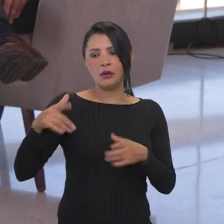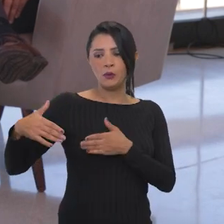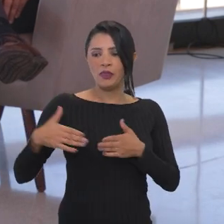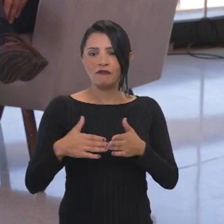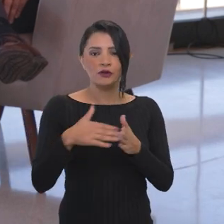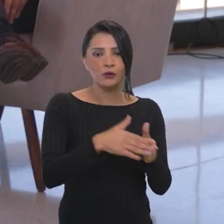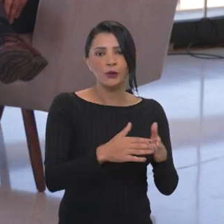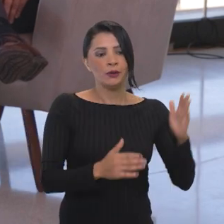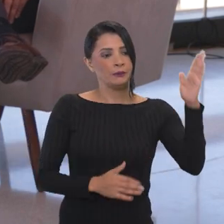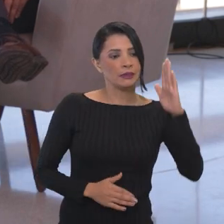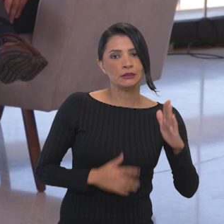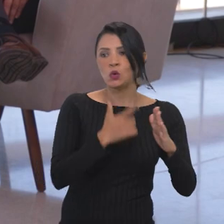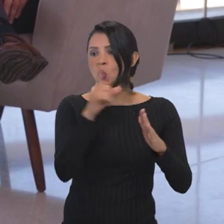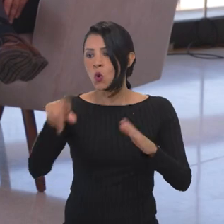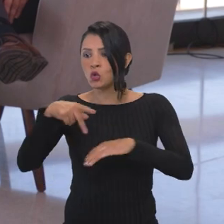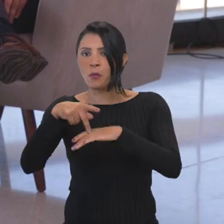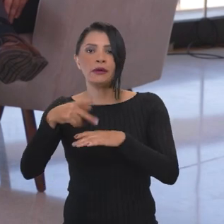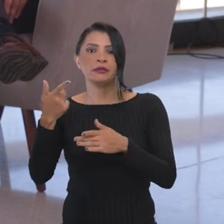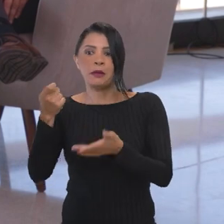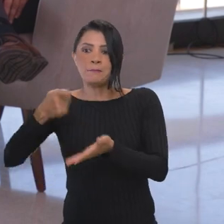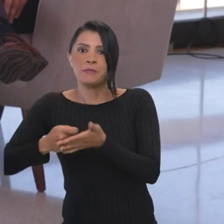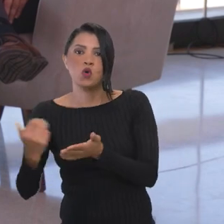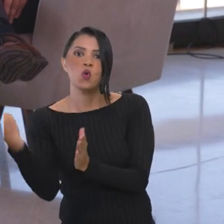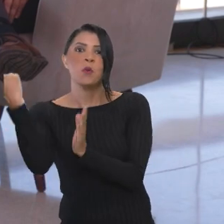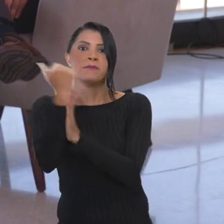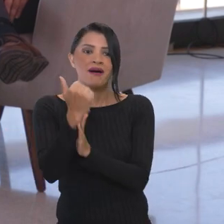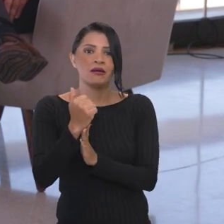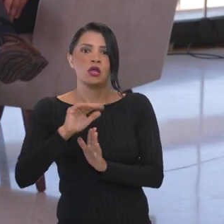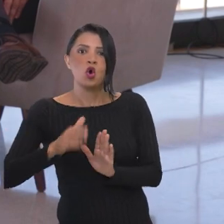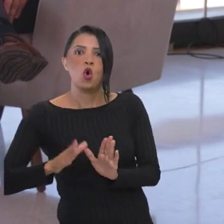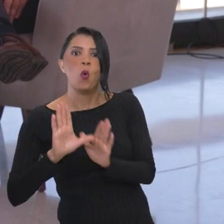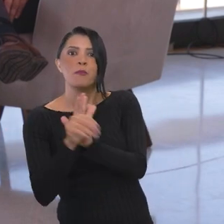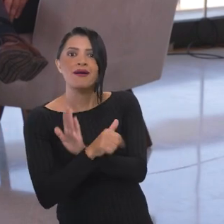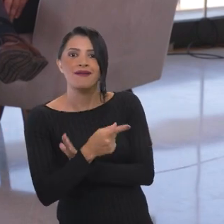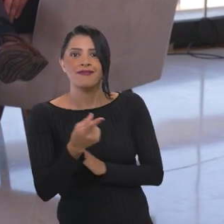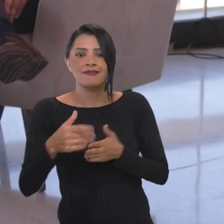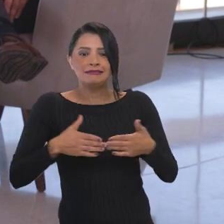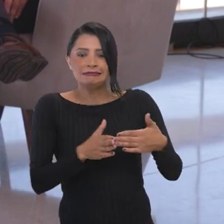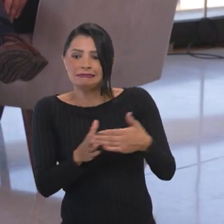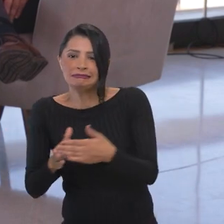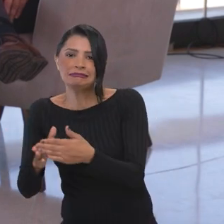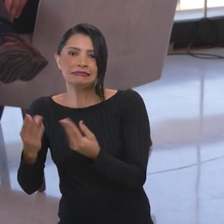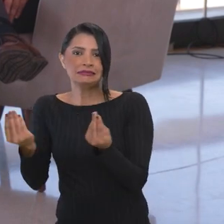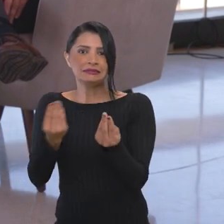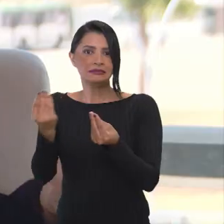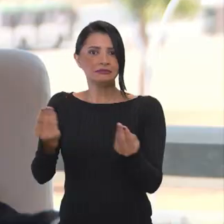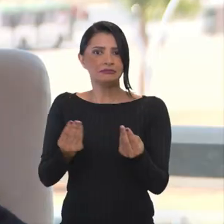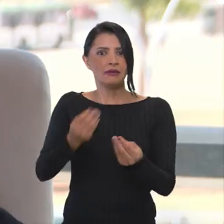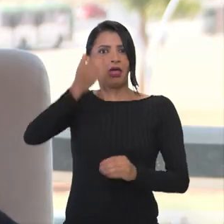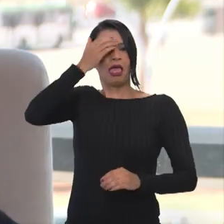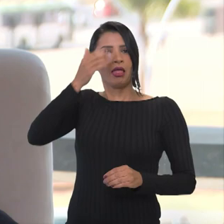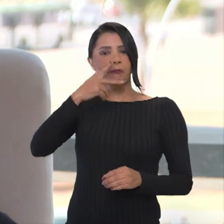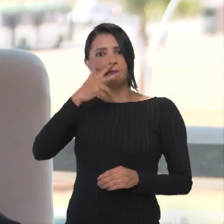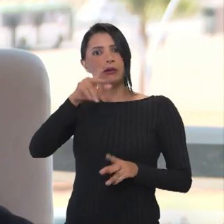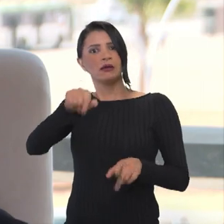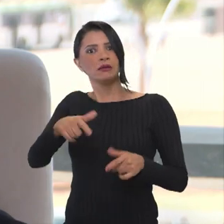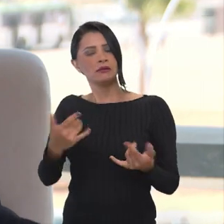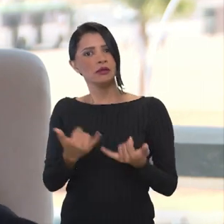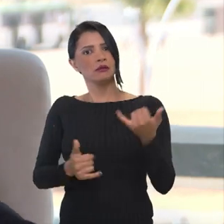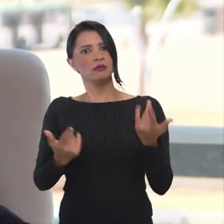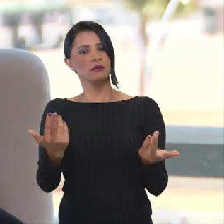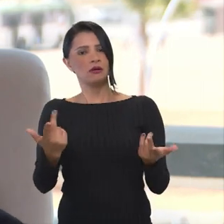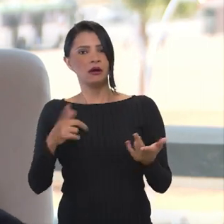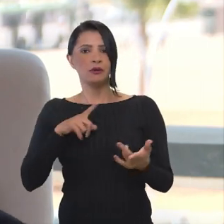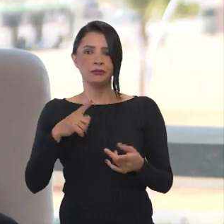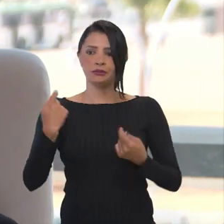O navio que vinha para o Brasil, o outro país pagou mais e roubava a carga. Era quase uma pirataria de roubo de cargas entre países